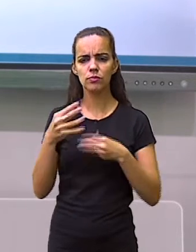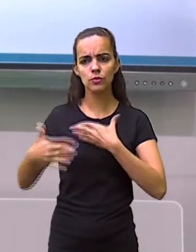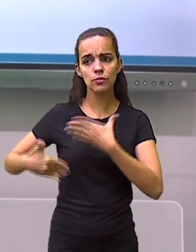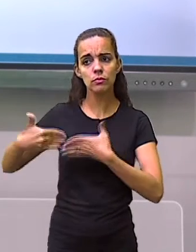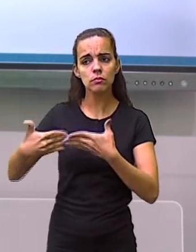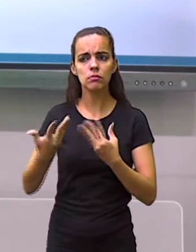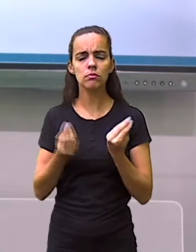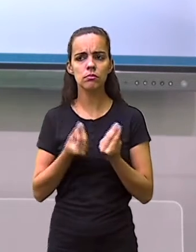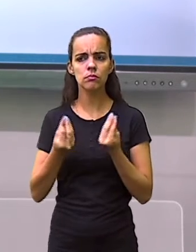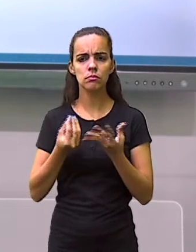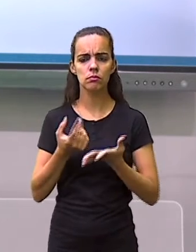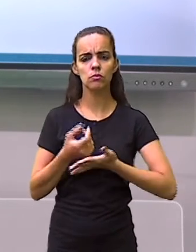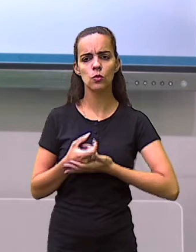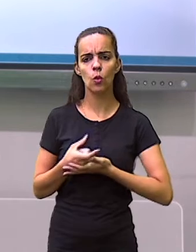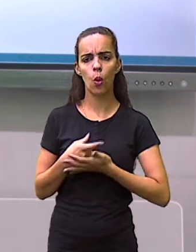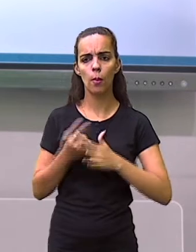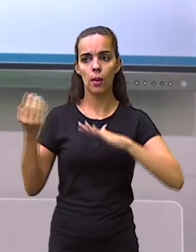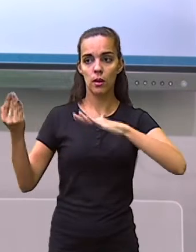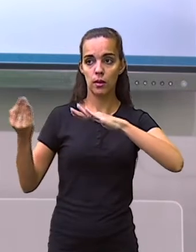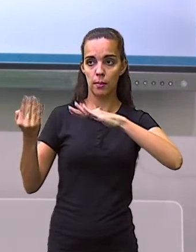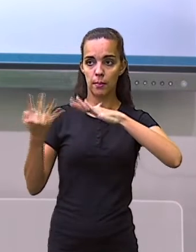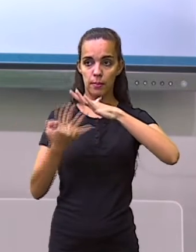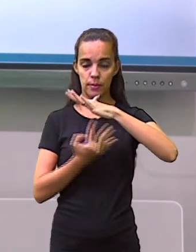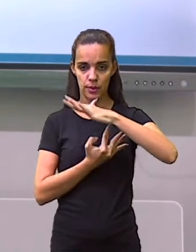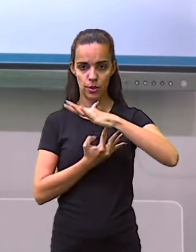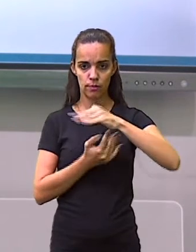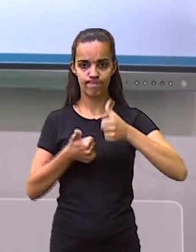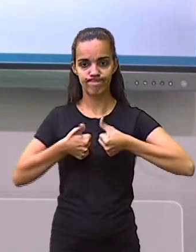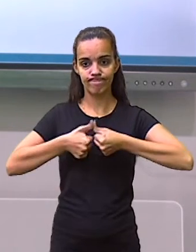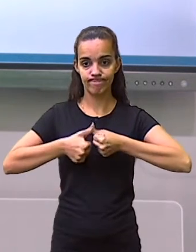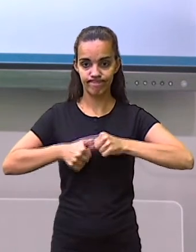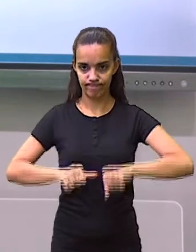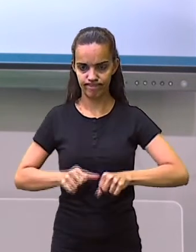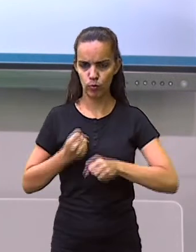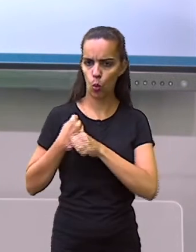entre migração permanente,